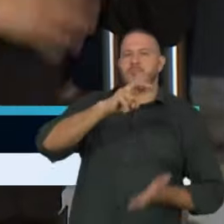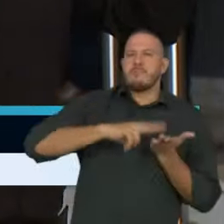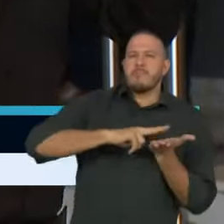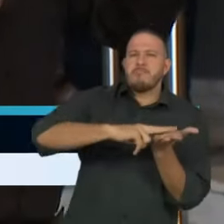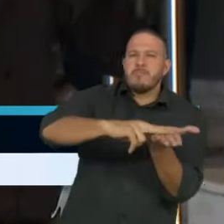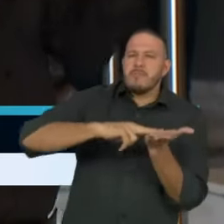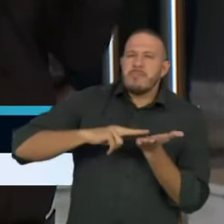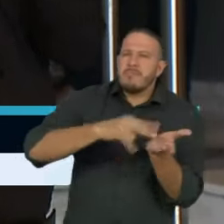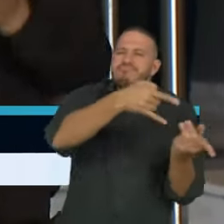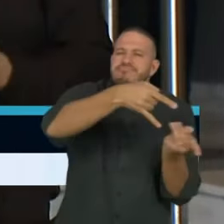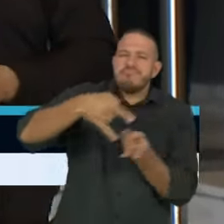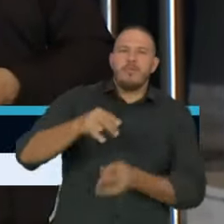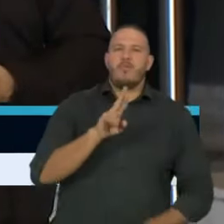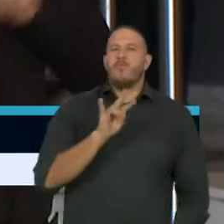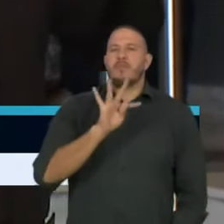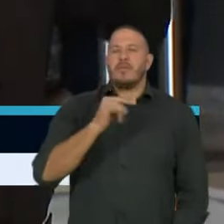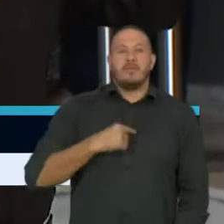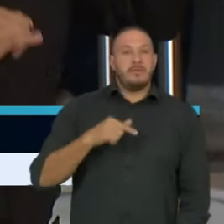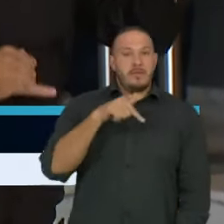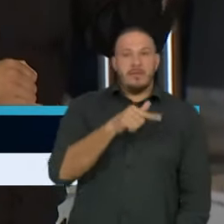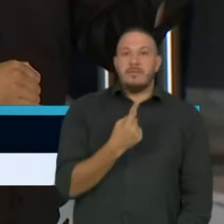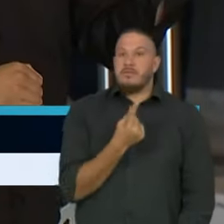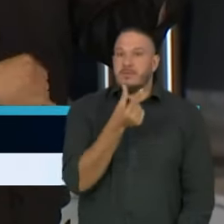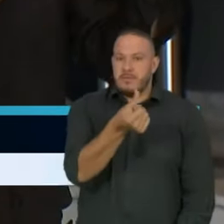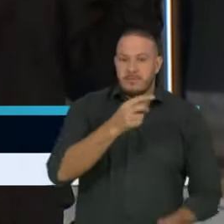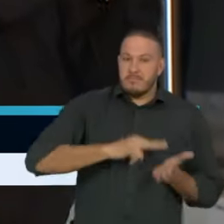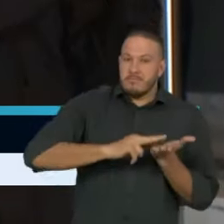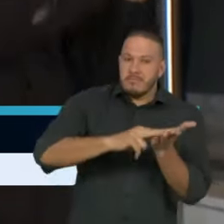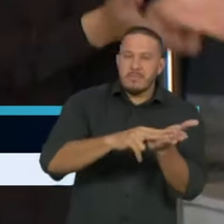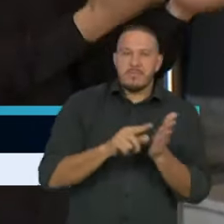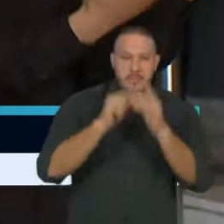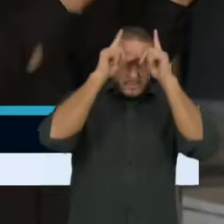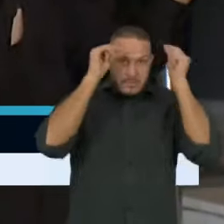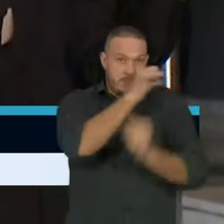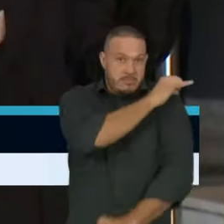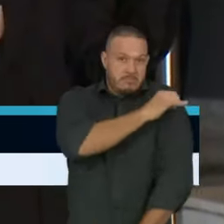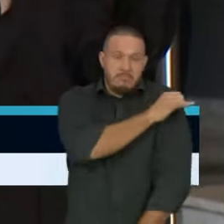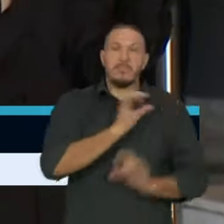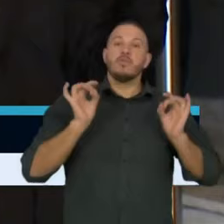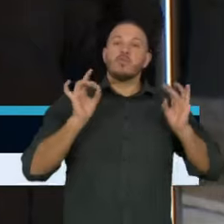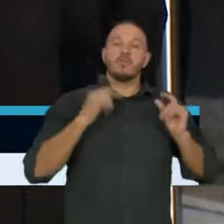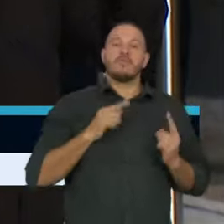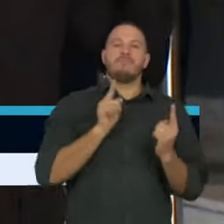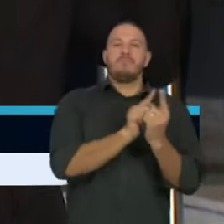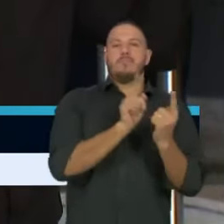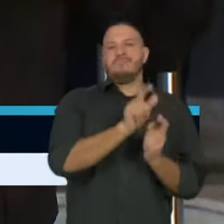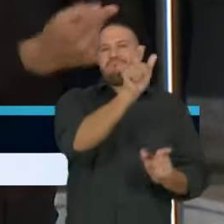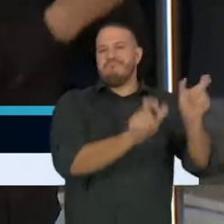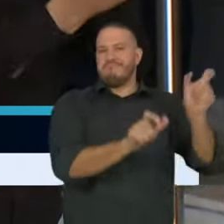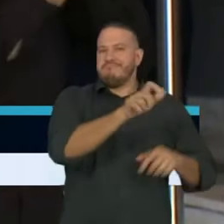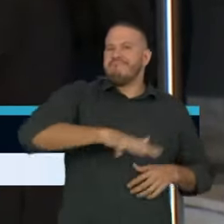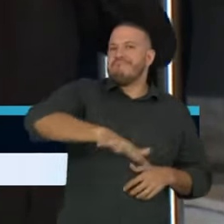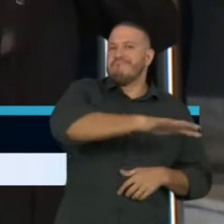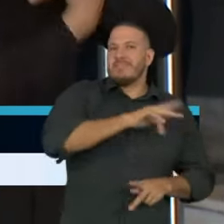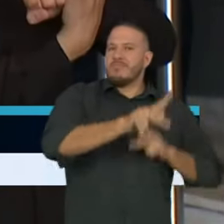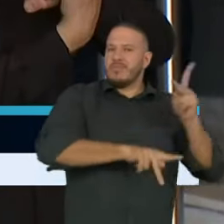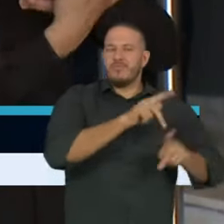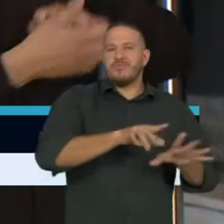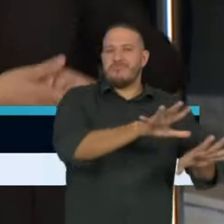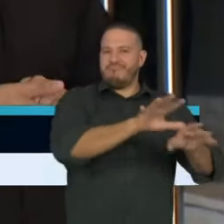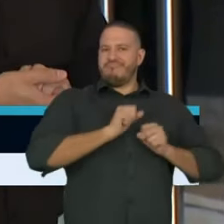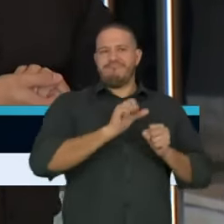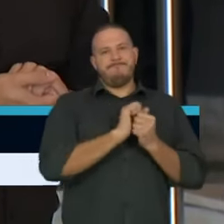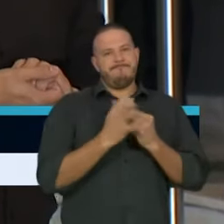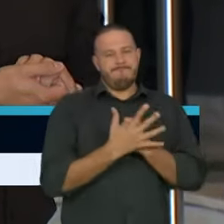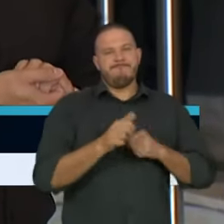UTI e 716 leitos de enfermaria exclusivamente para atender essa população afetada pelo